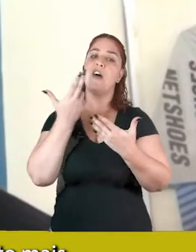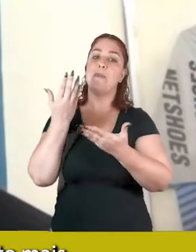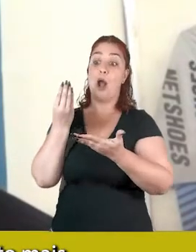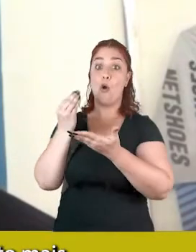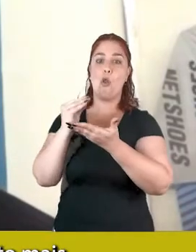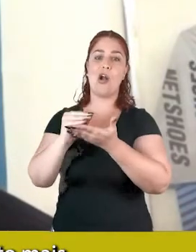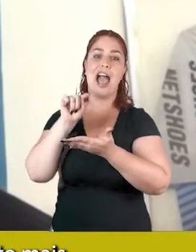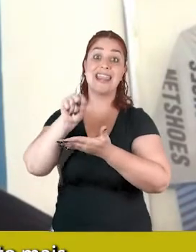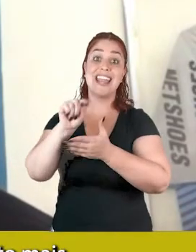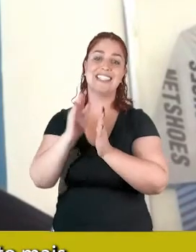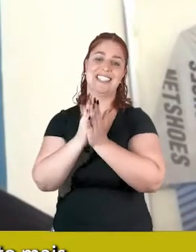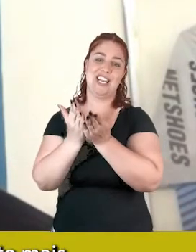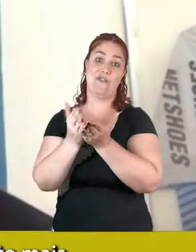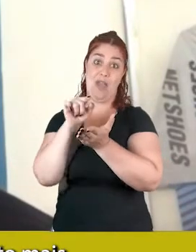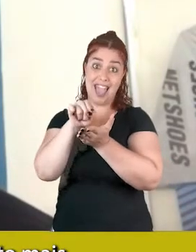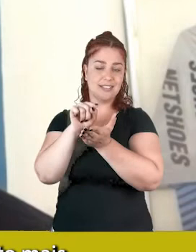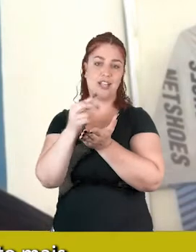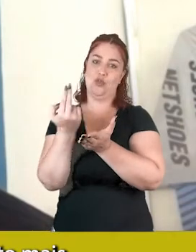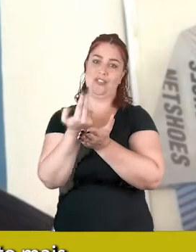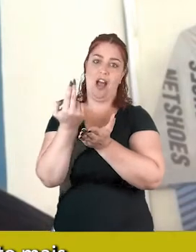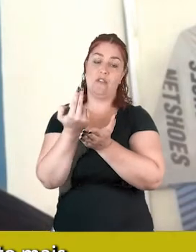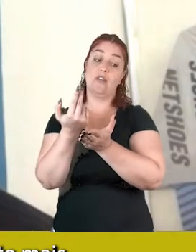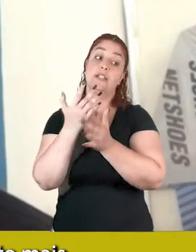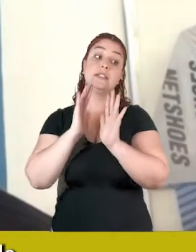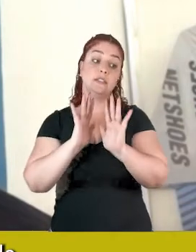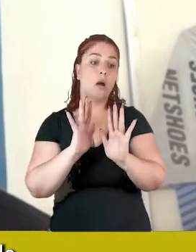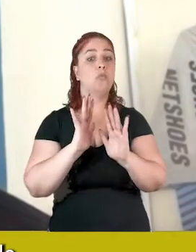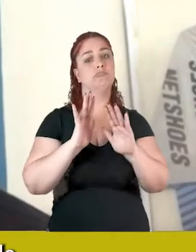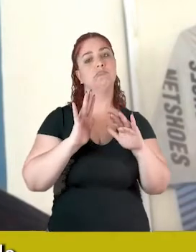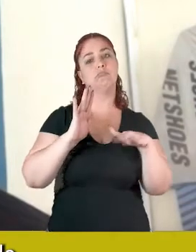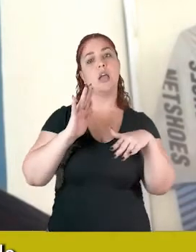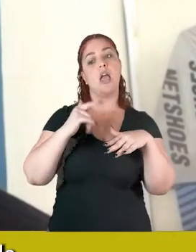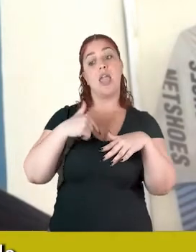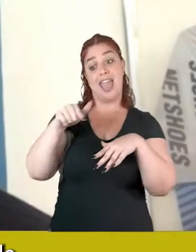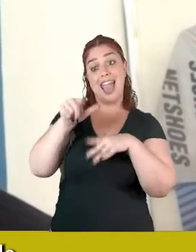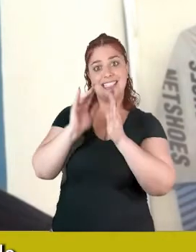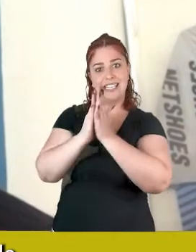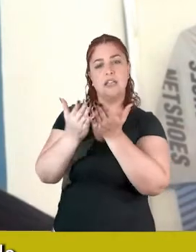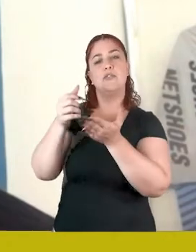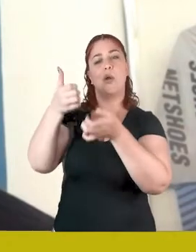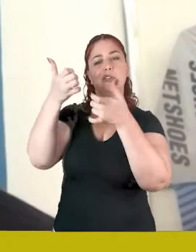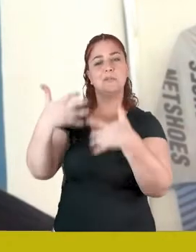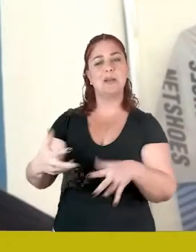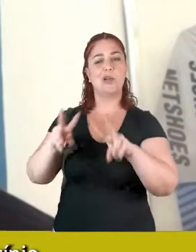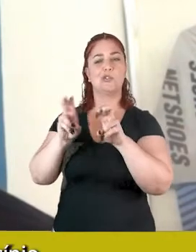Então, eu conto muito mais sobre a amizade e